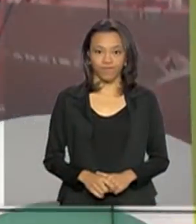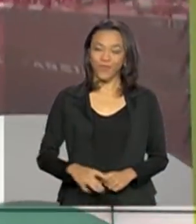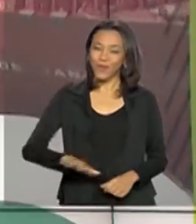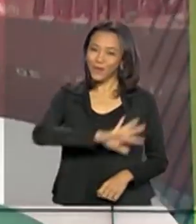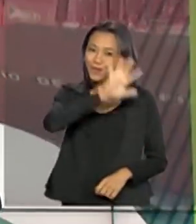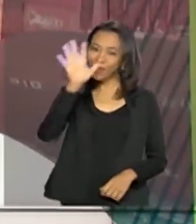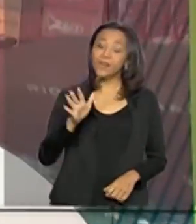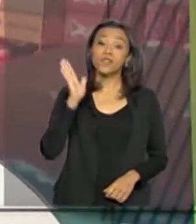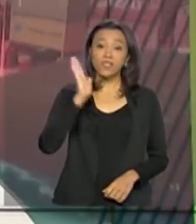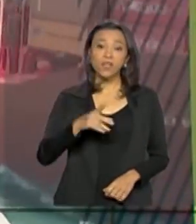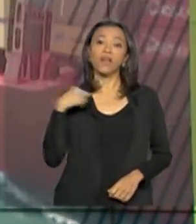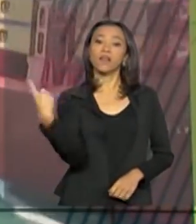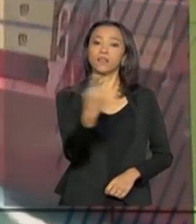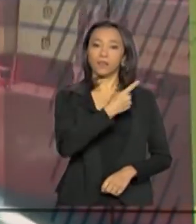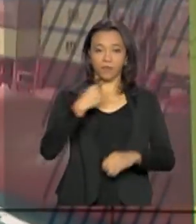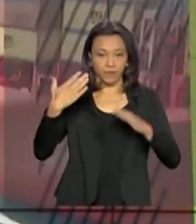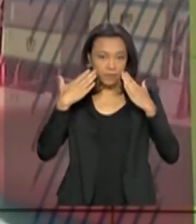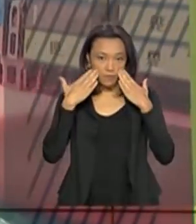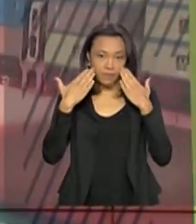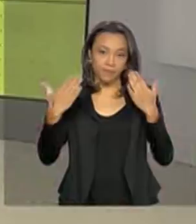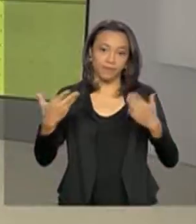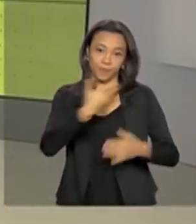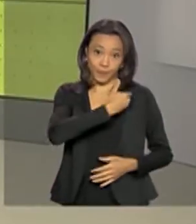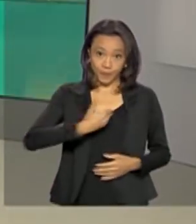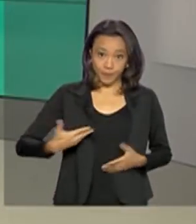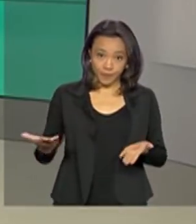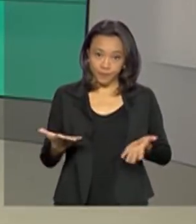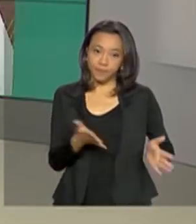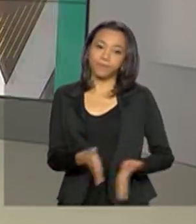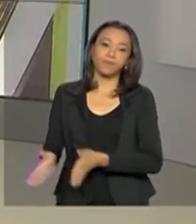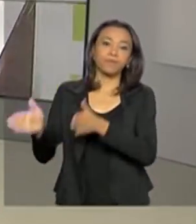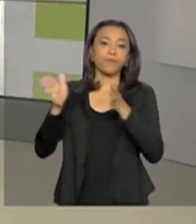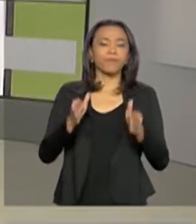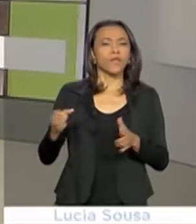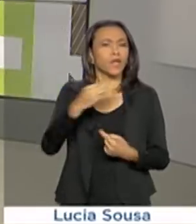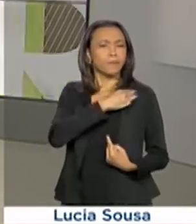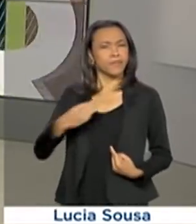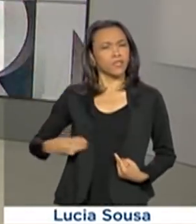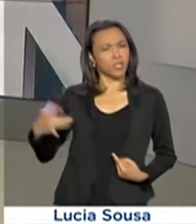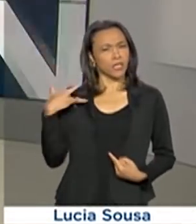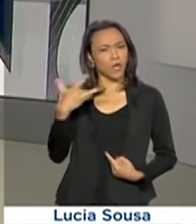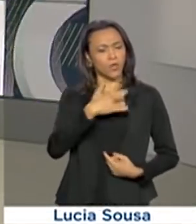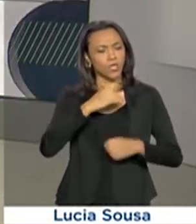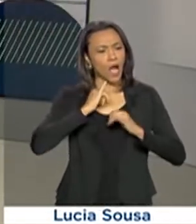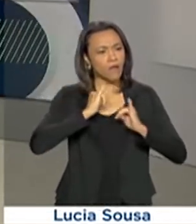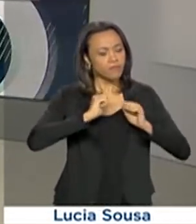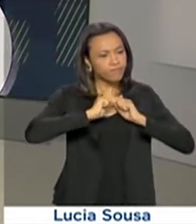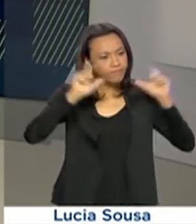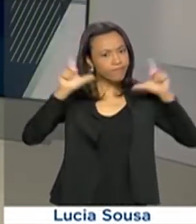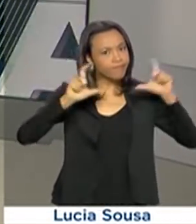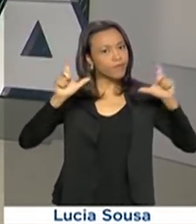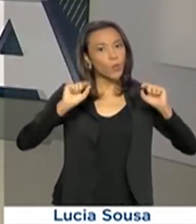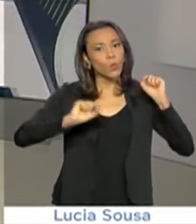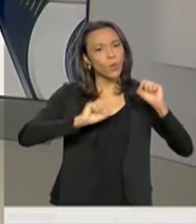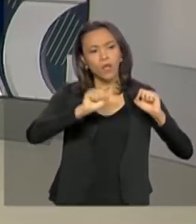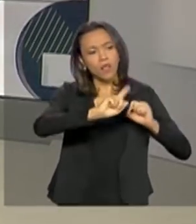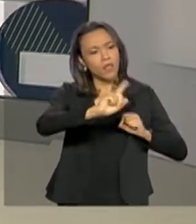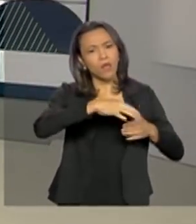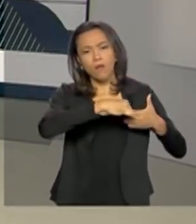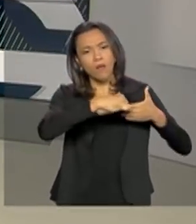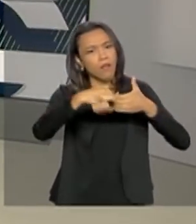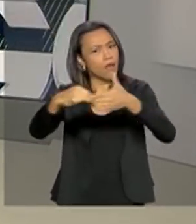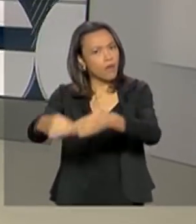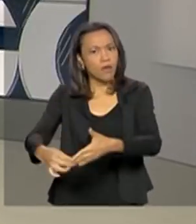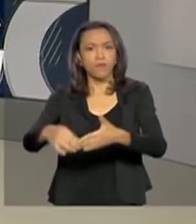Olá, já estamos no ar com o governo agora. O ministro da saúde faz um alerta aos pais para que não levem as